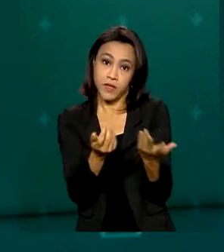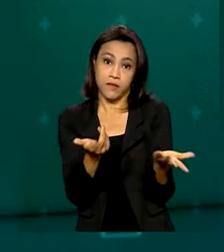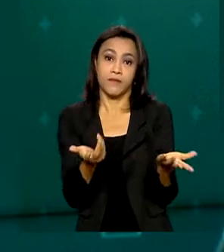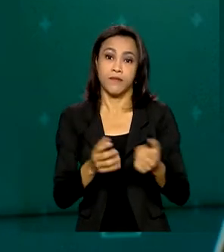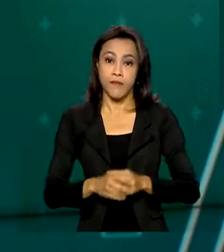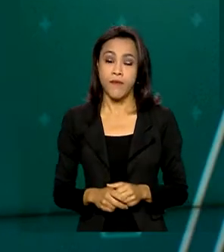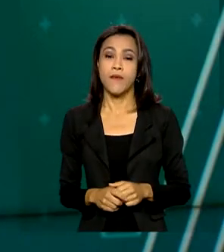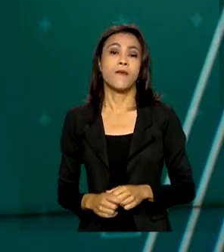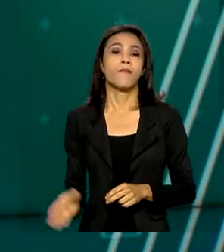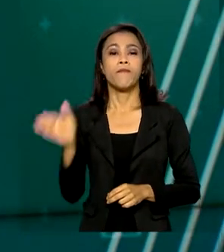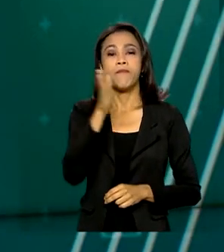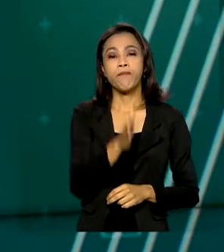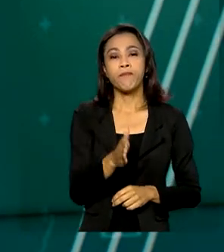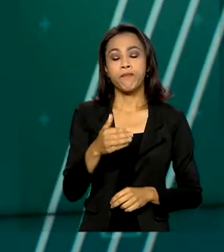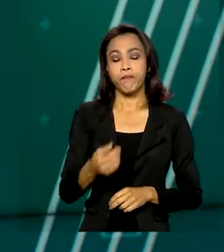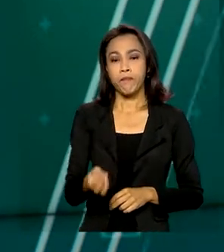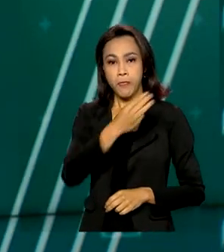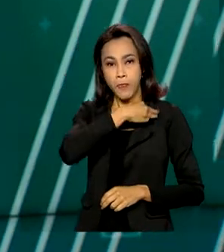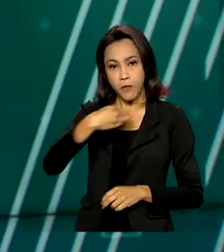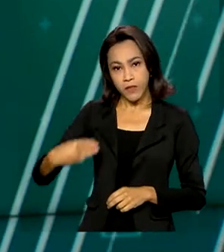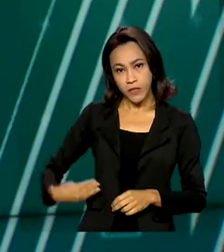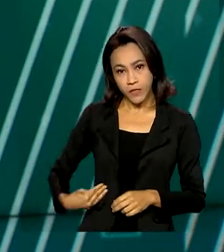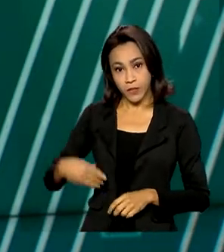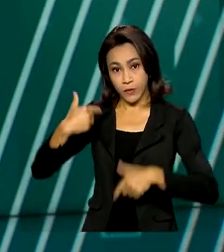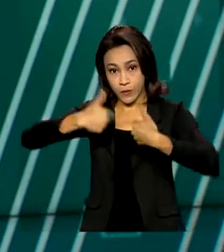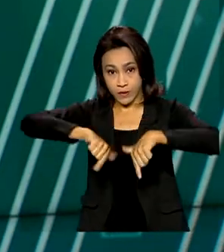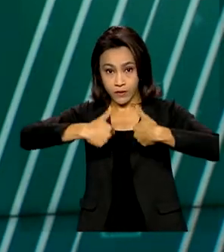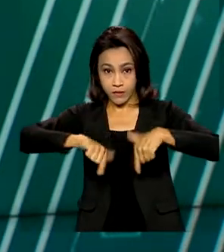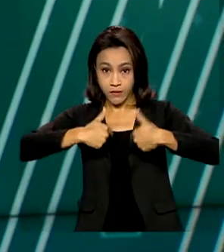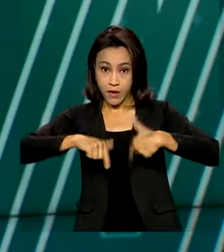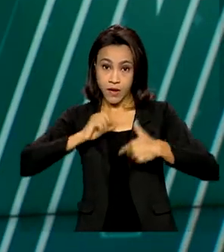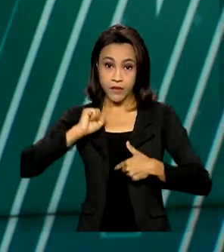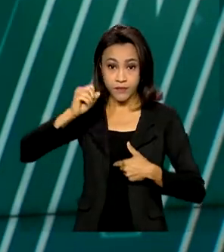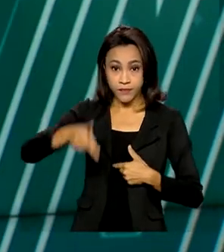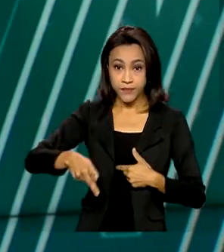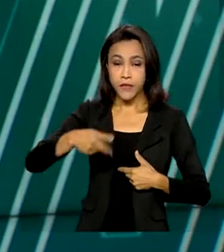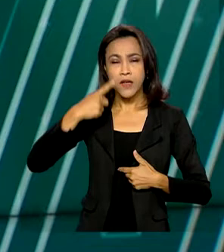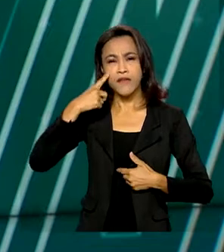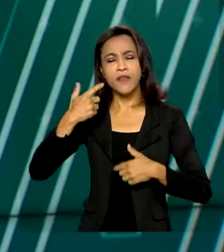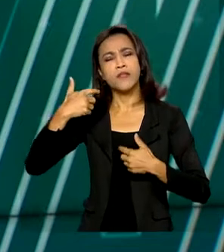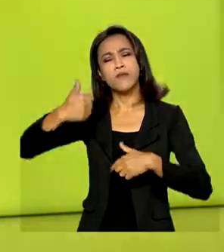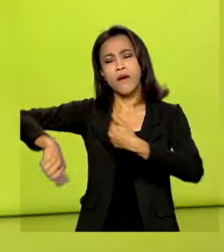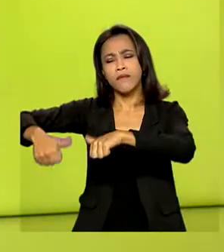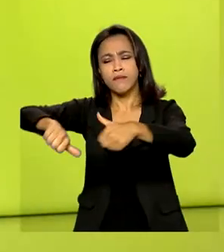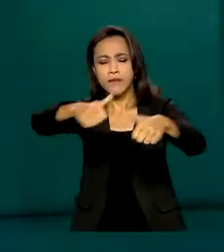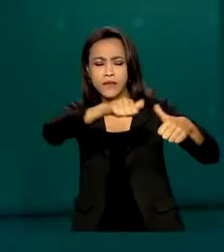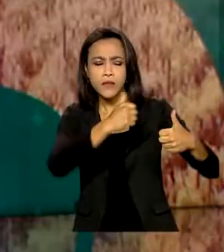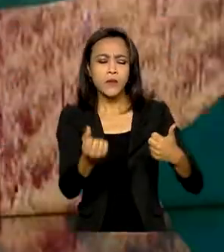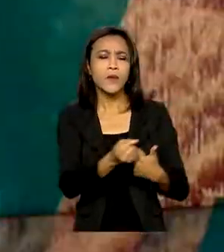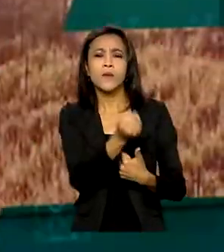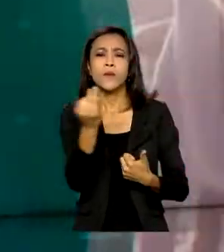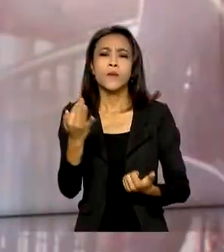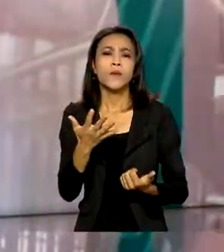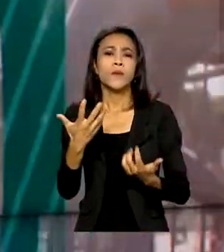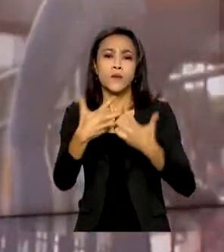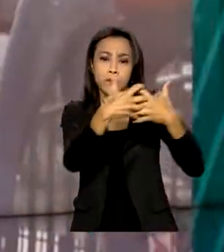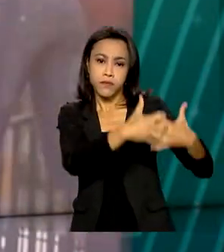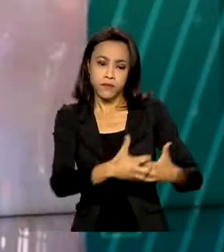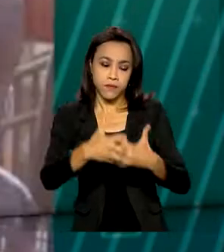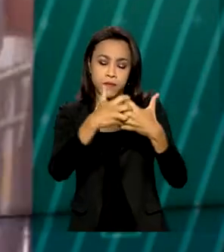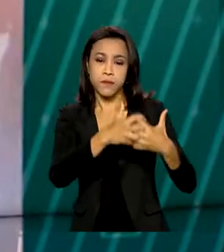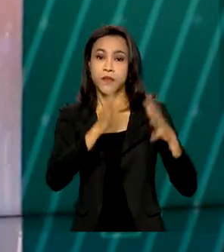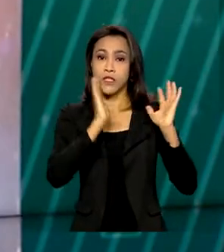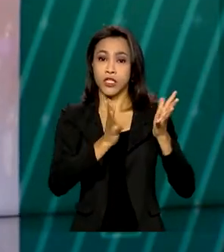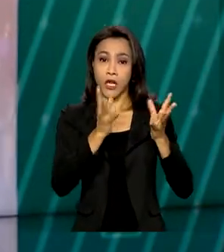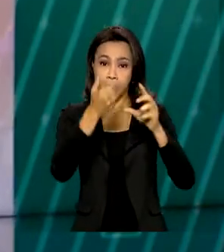E o ministro do Trabalho e Previdência fez um balanço do número de caminhoneiros que já preencheram a autodeclaração online.